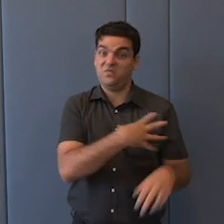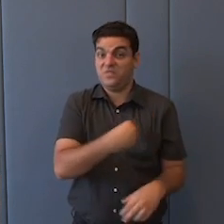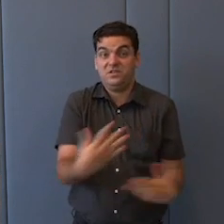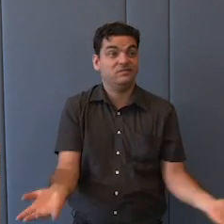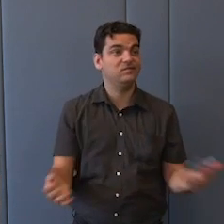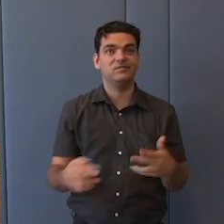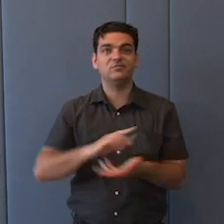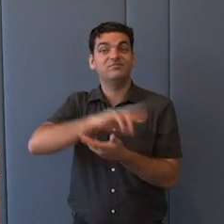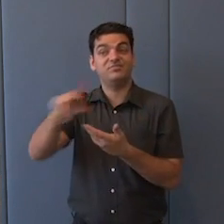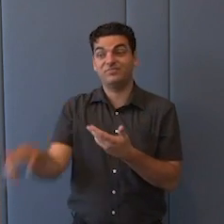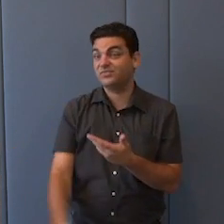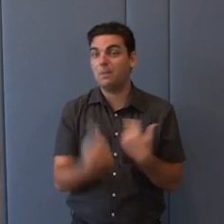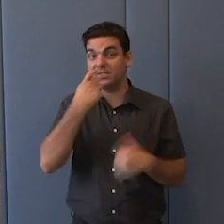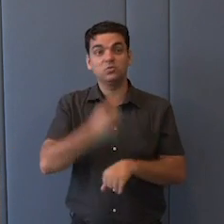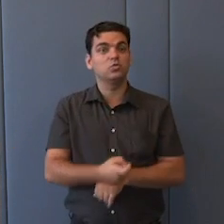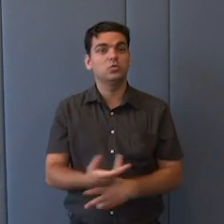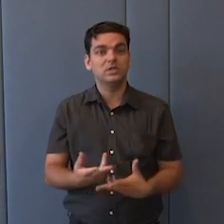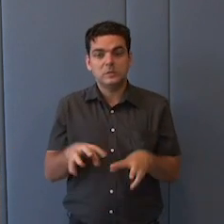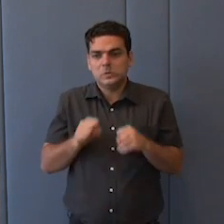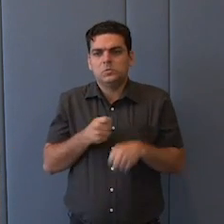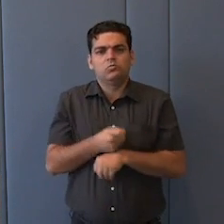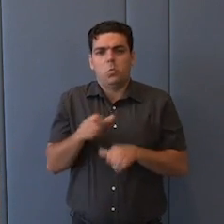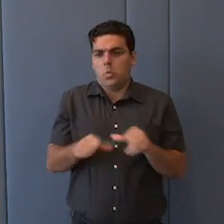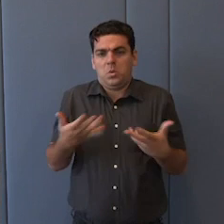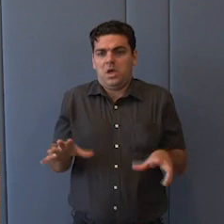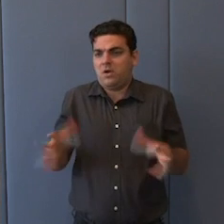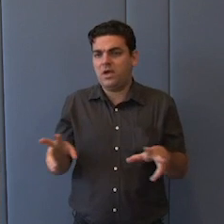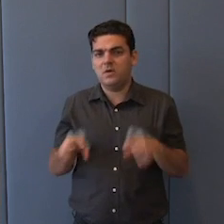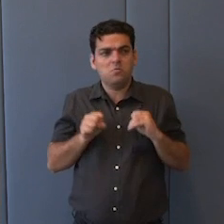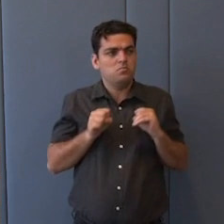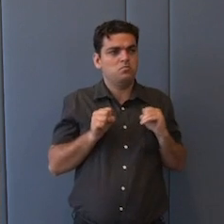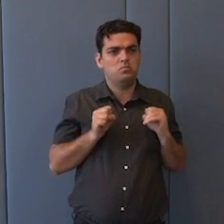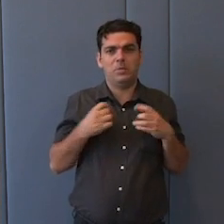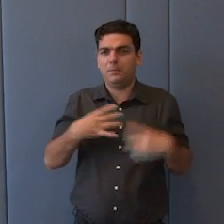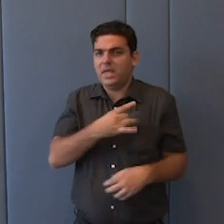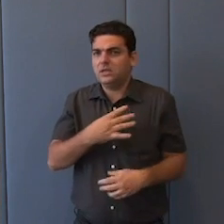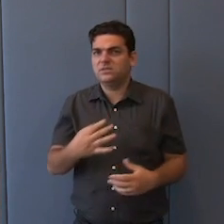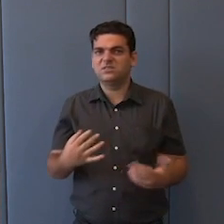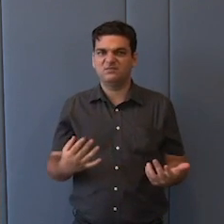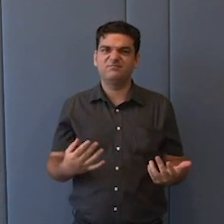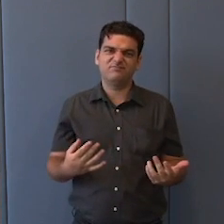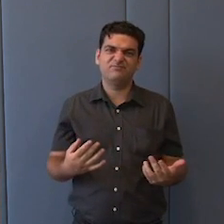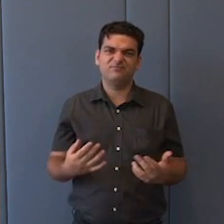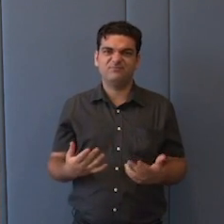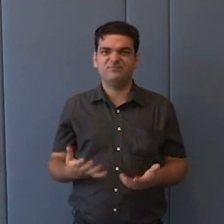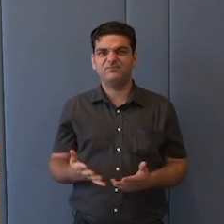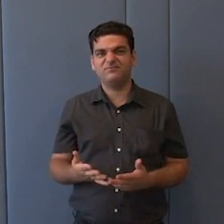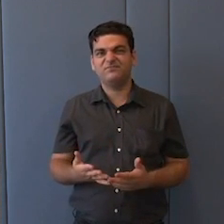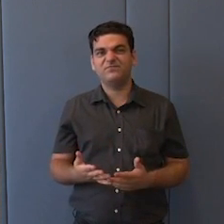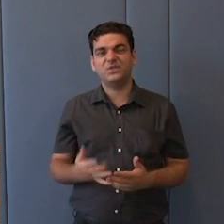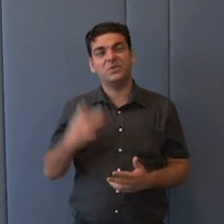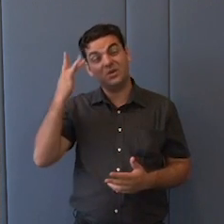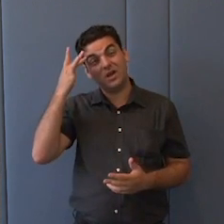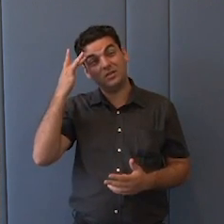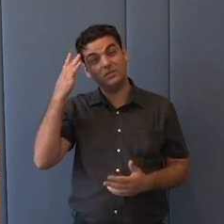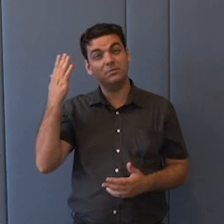Enfim, essa esfera do conservador, do sentimento conservador, eu acho que é muito determinante e que foi muito negada